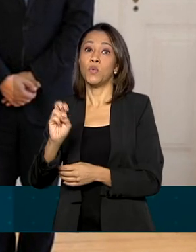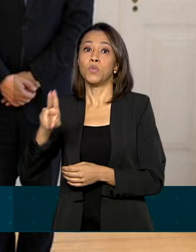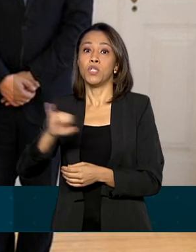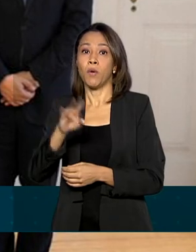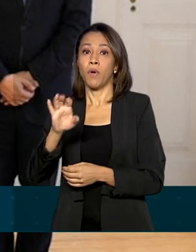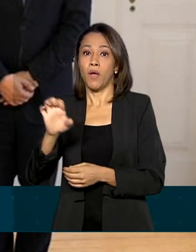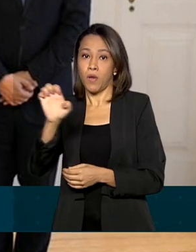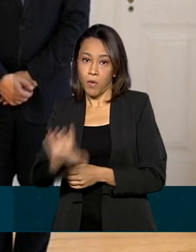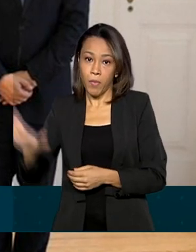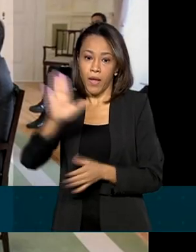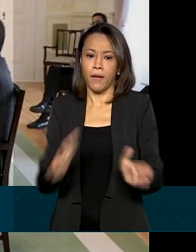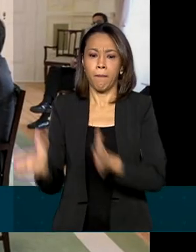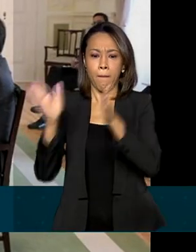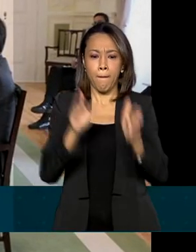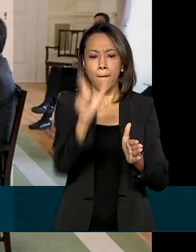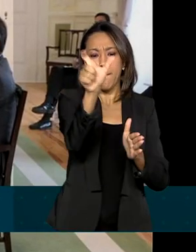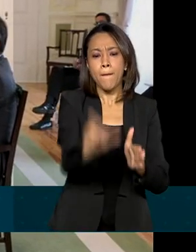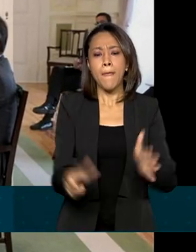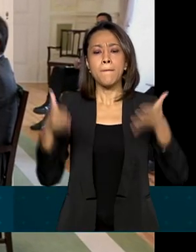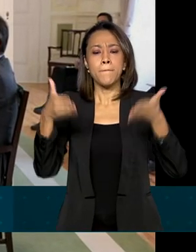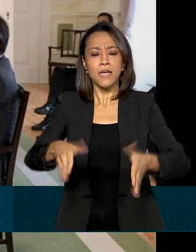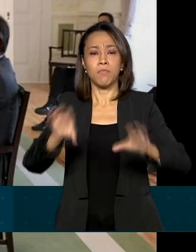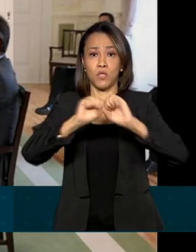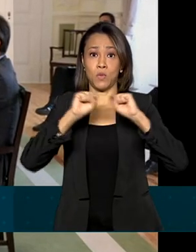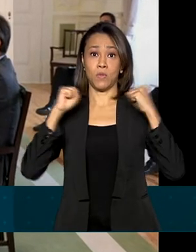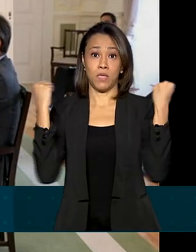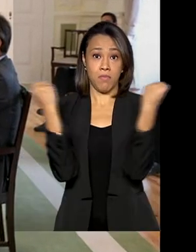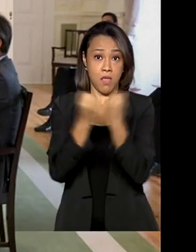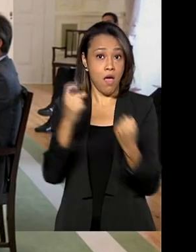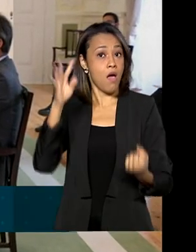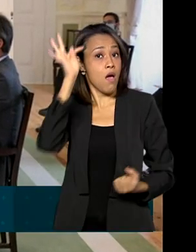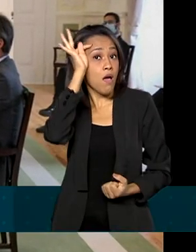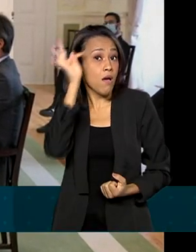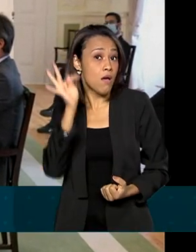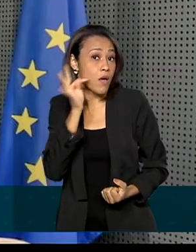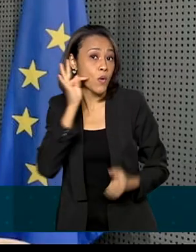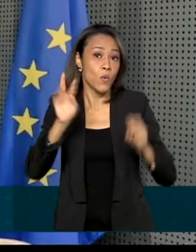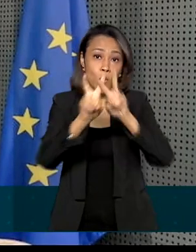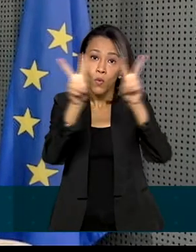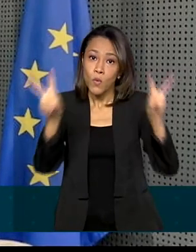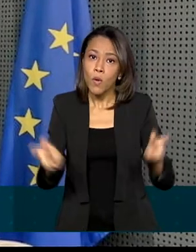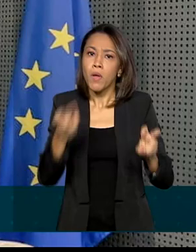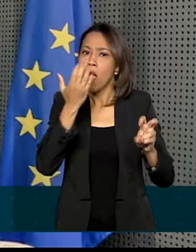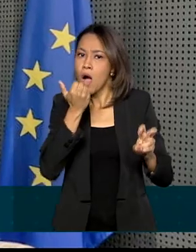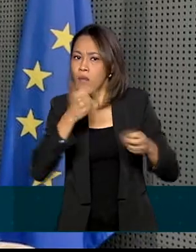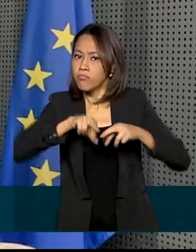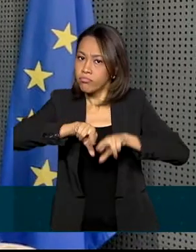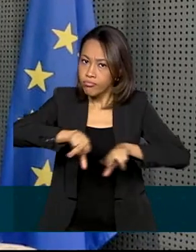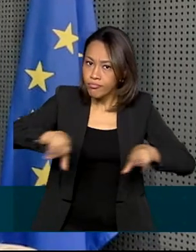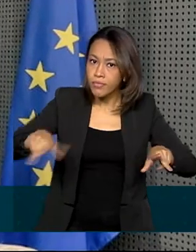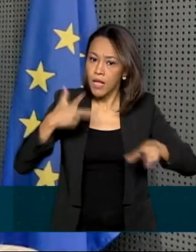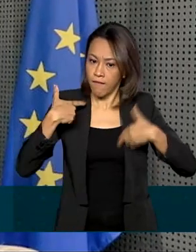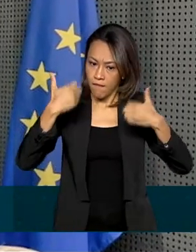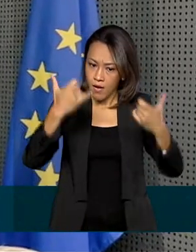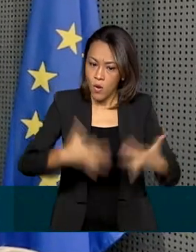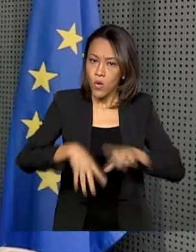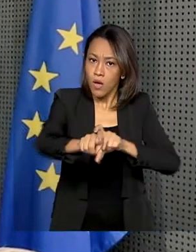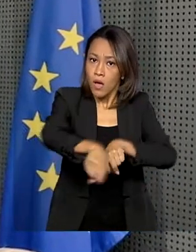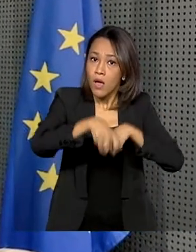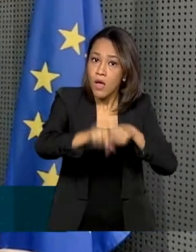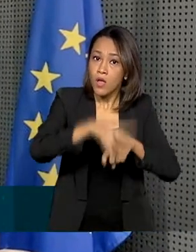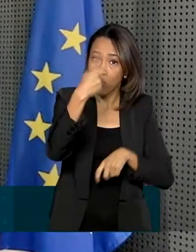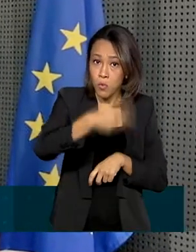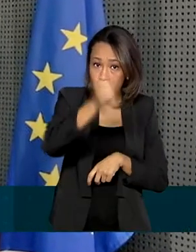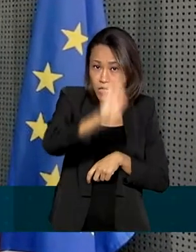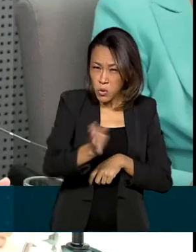Cristina participou de um seminário sobre oportunidades de negócio no setor agroalimentar. Ela destacou que a agropecuária brasileira não